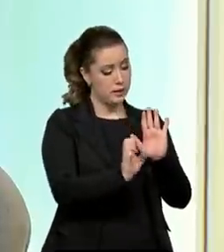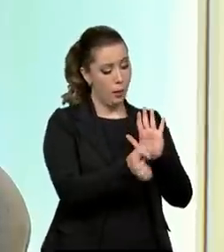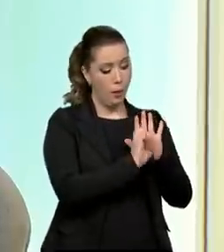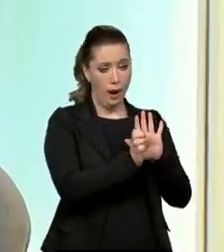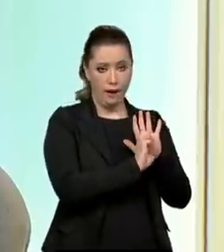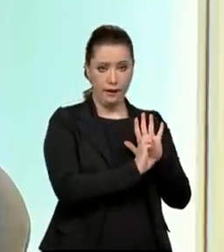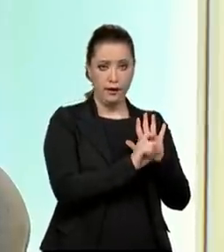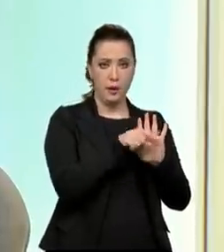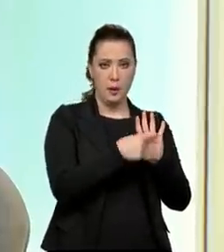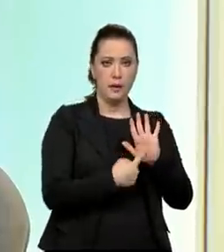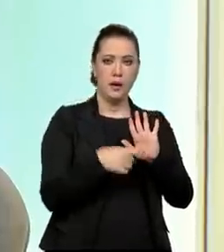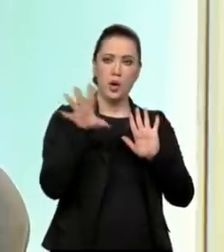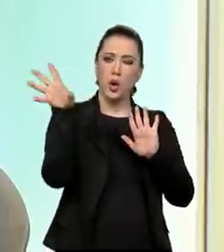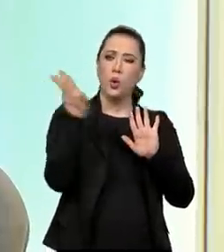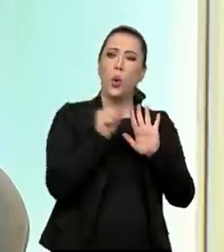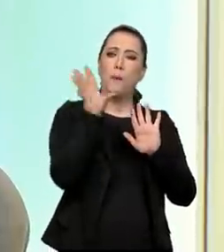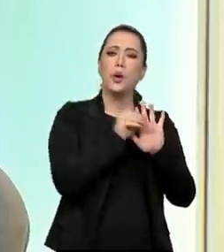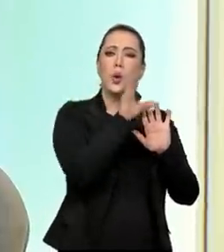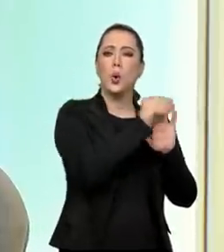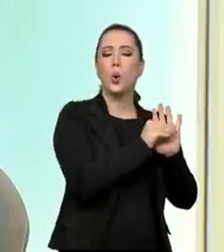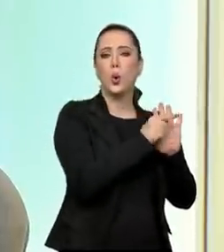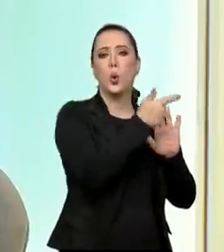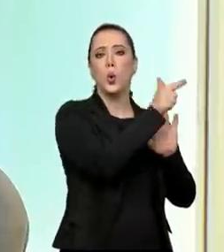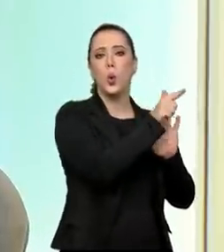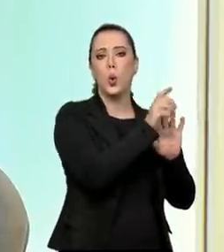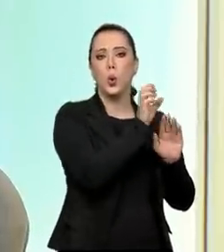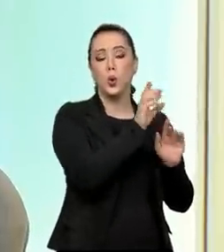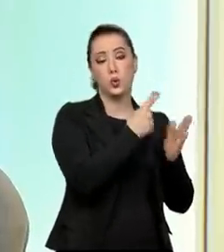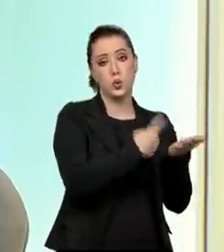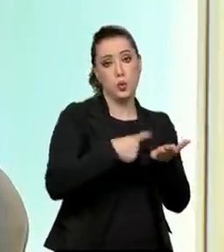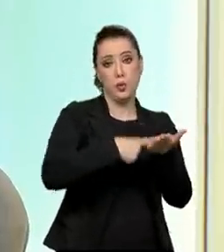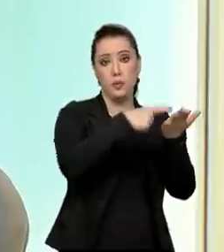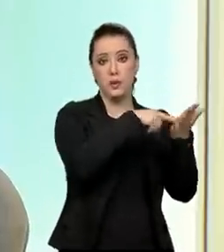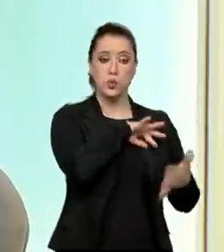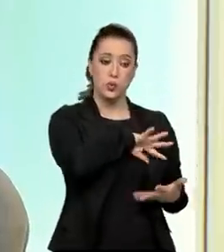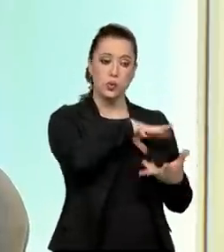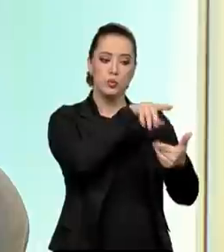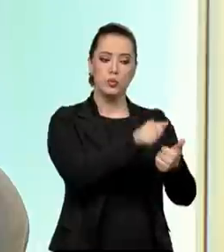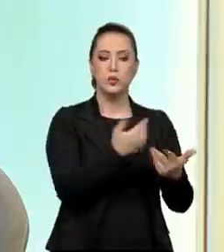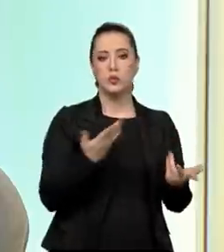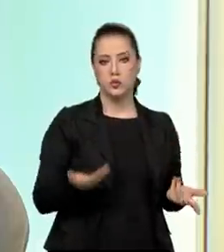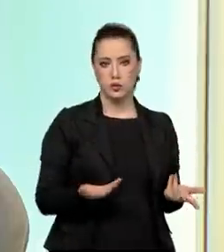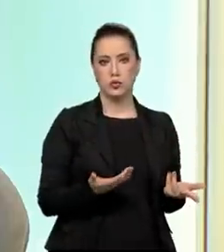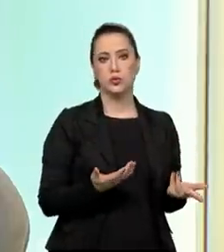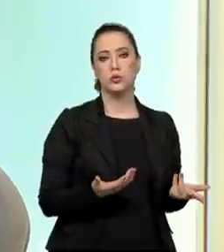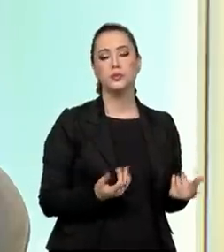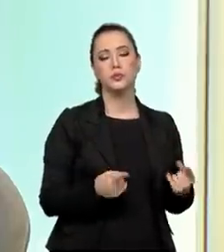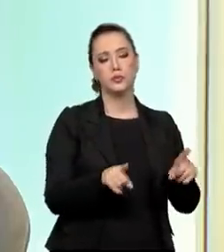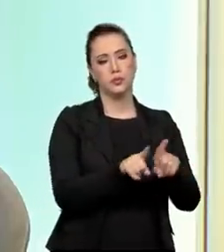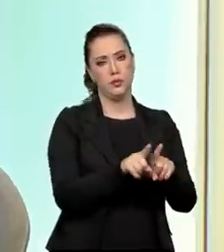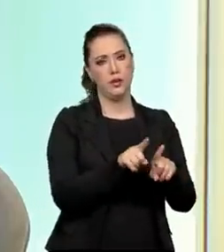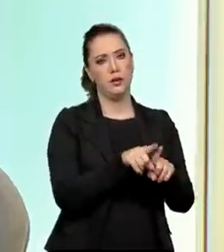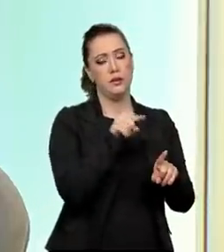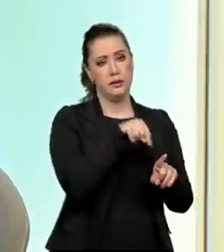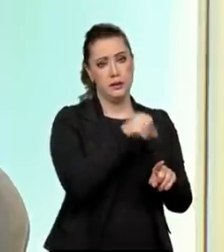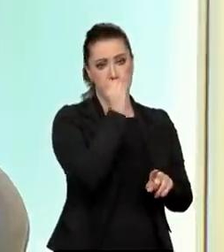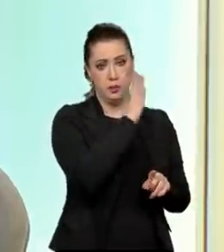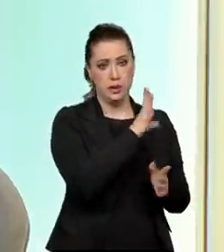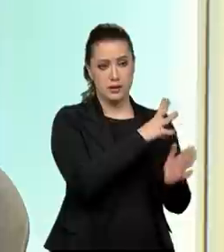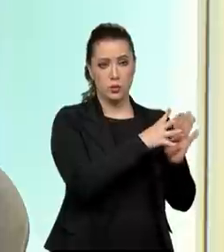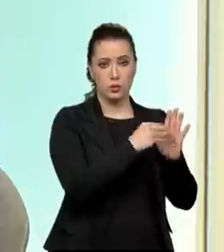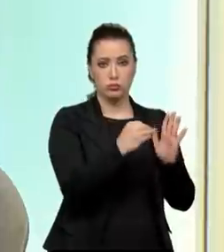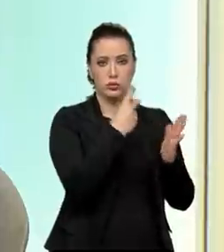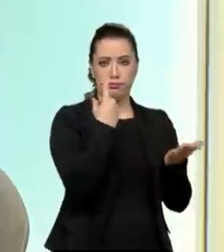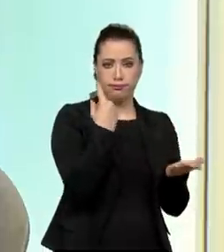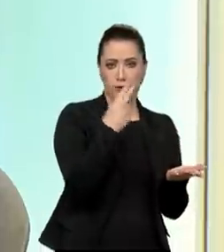internacionais, né? A Convenção dos Direitos da Criança, por exemplo, que foi assinada e que o Brasil ratificou. Isso foi um